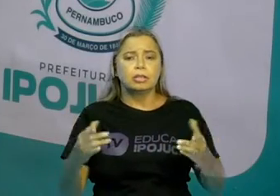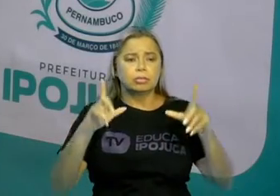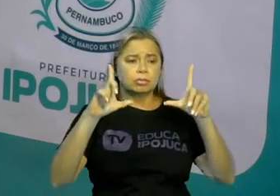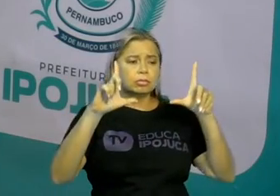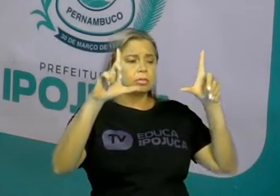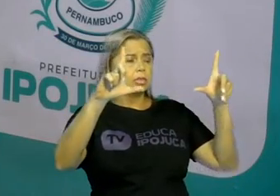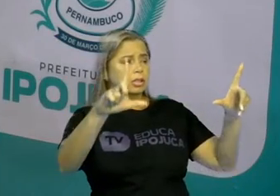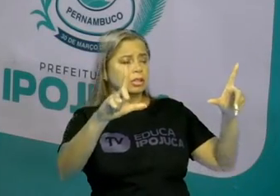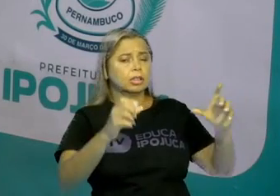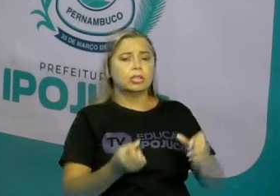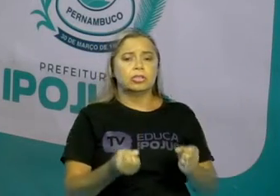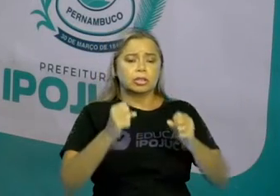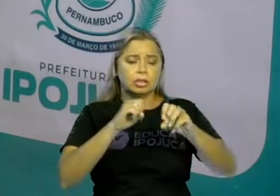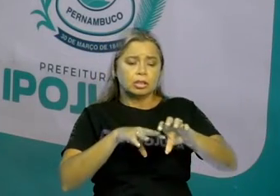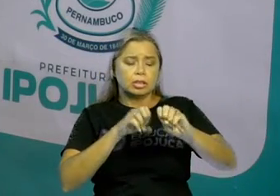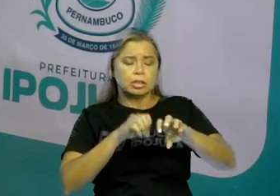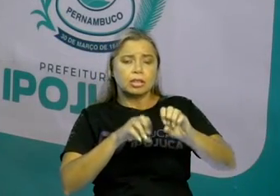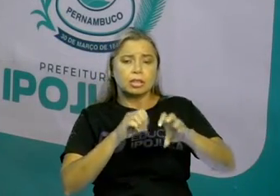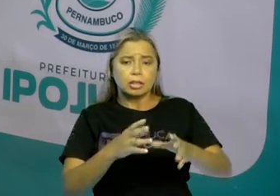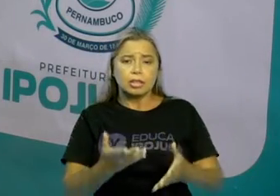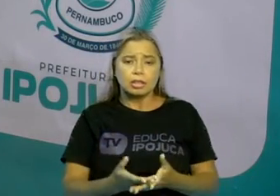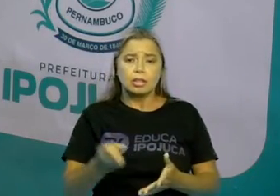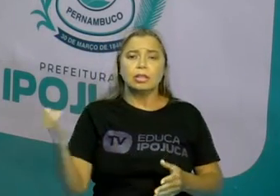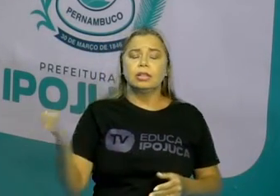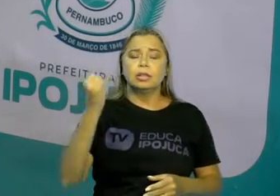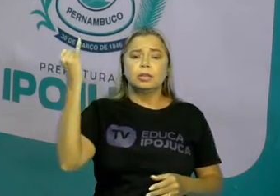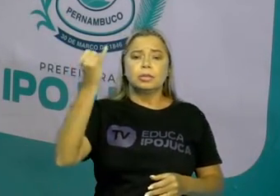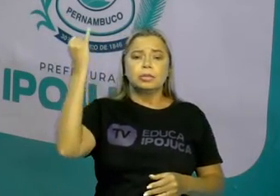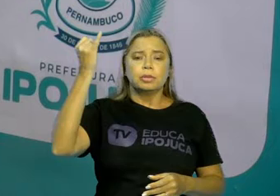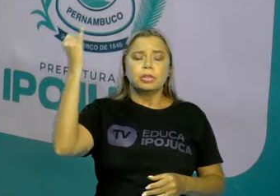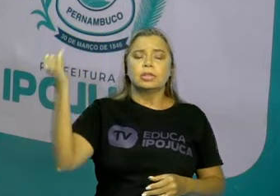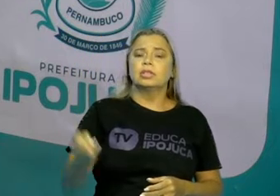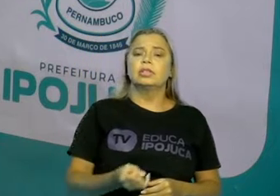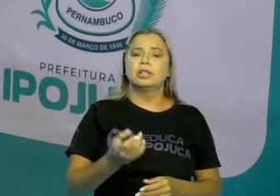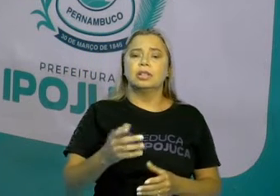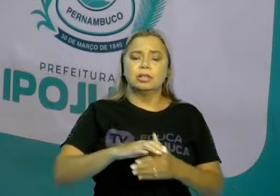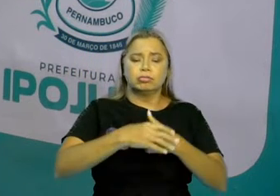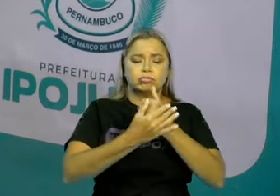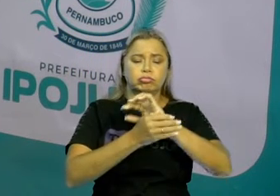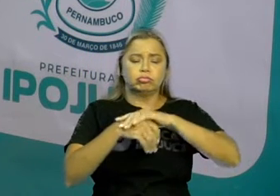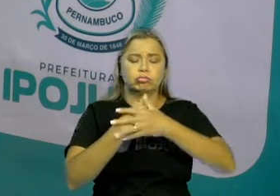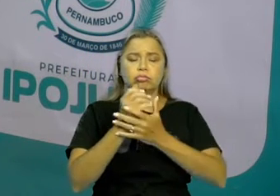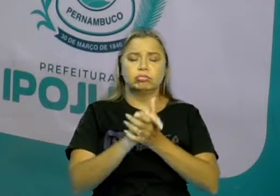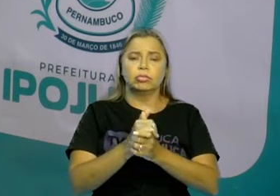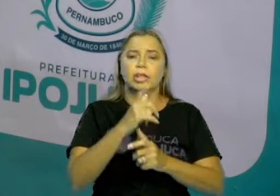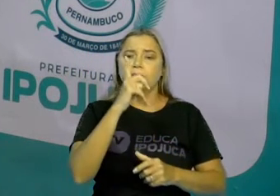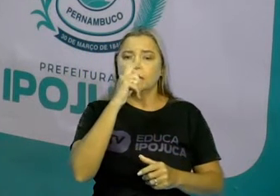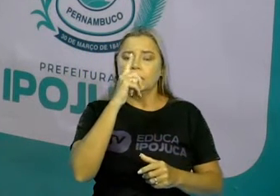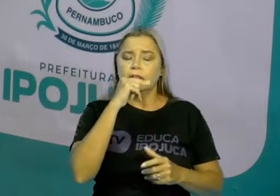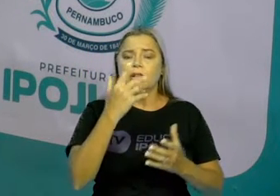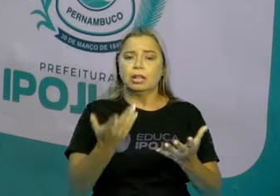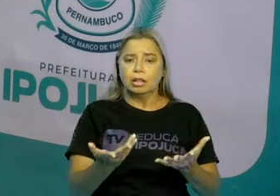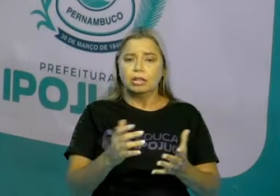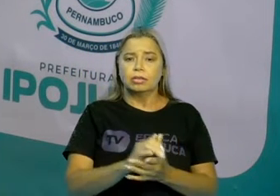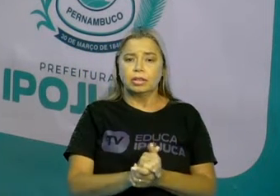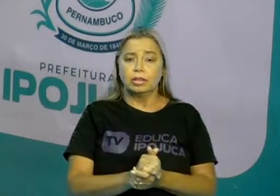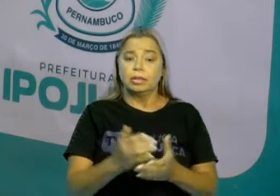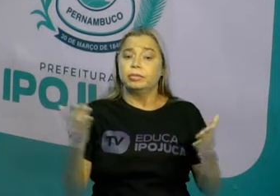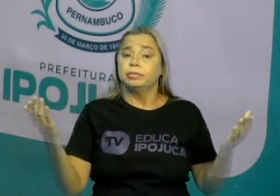sobre o processo de lavar as mãos com água e sabão, principalmente agora, nesse período de pandemia,